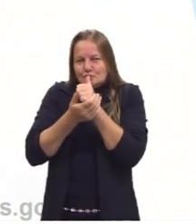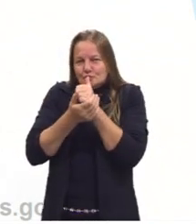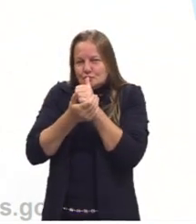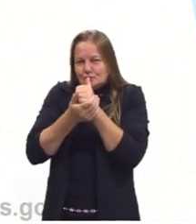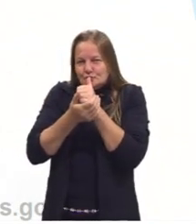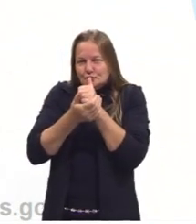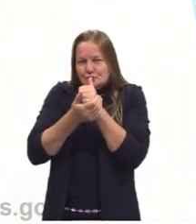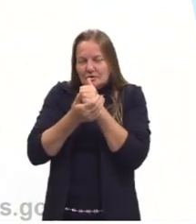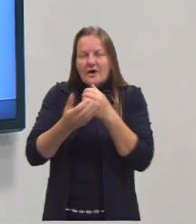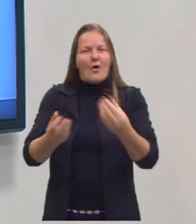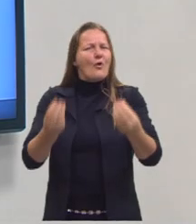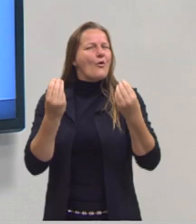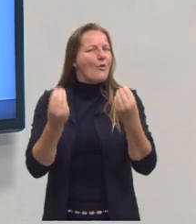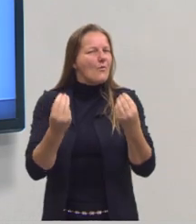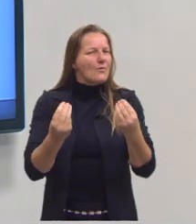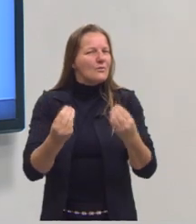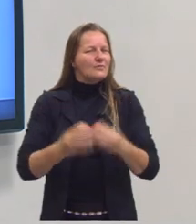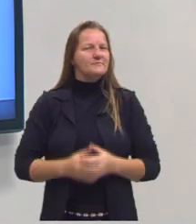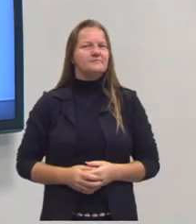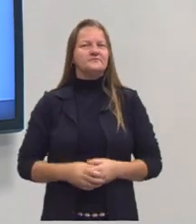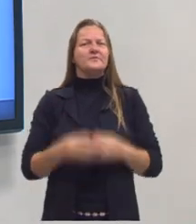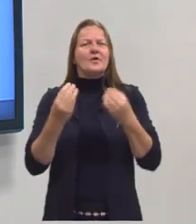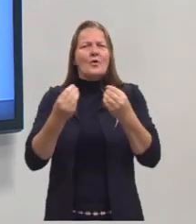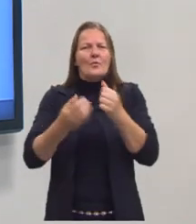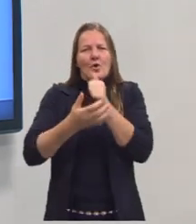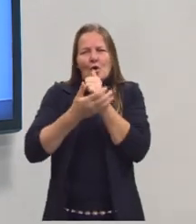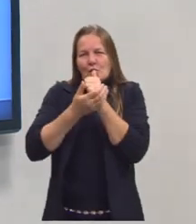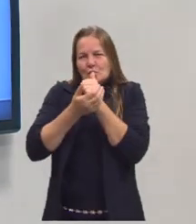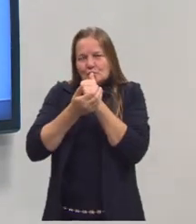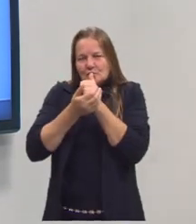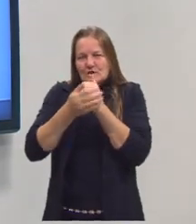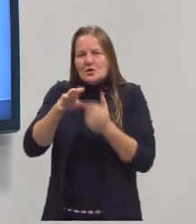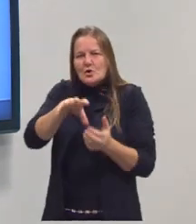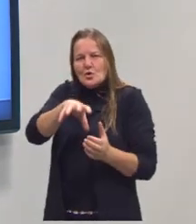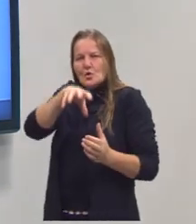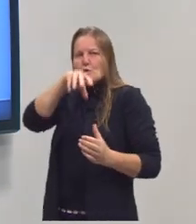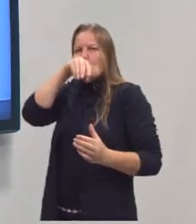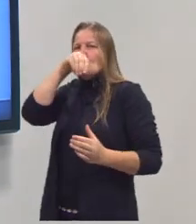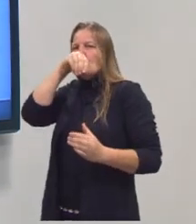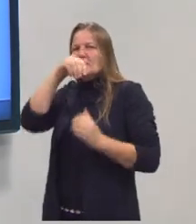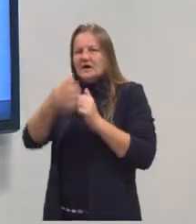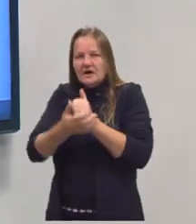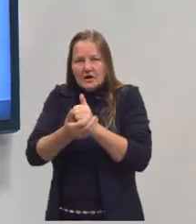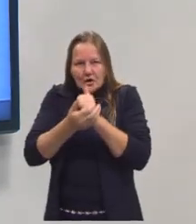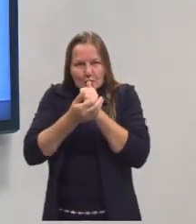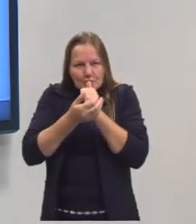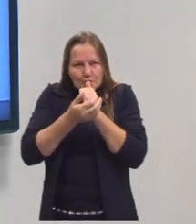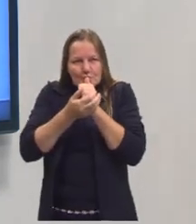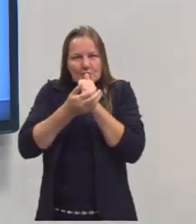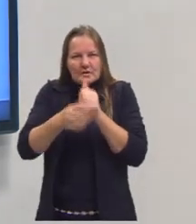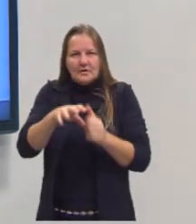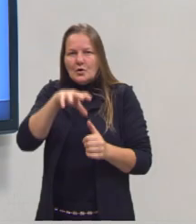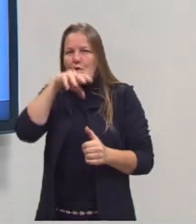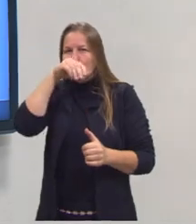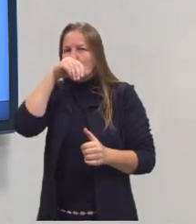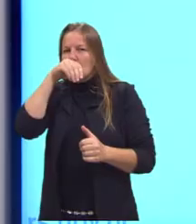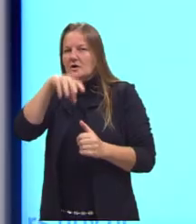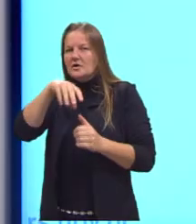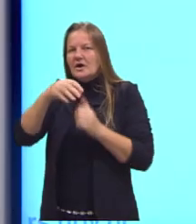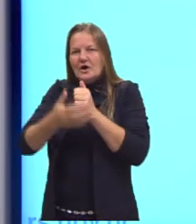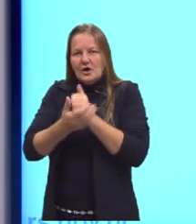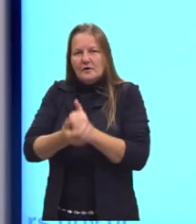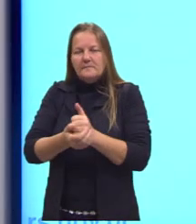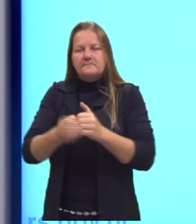A gente pode pensar como que ele consegue sugar o líquido do chimarrão até a sua boca. Então, ele